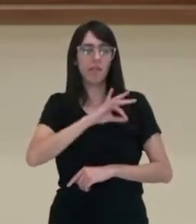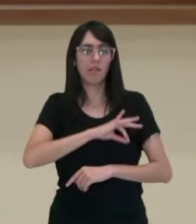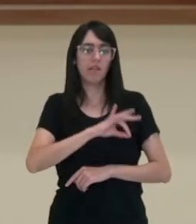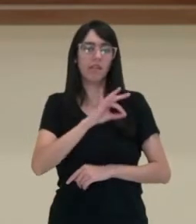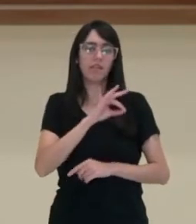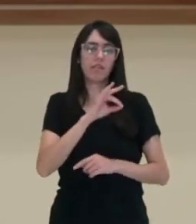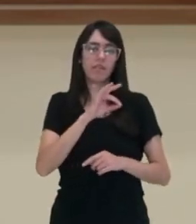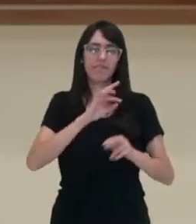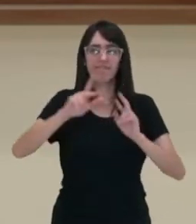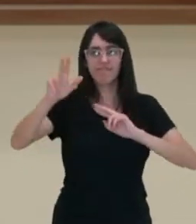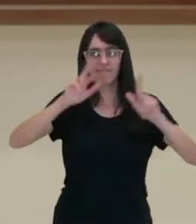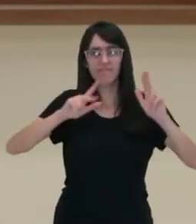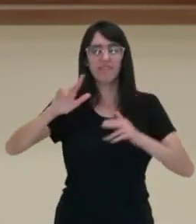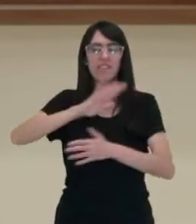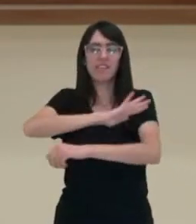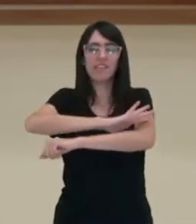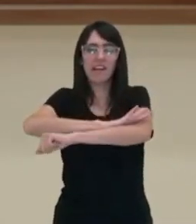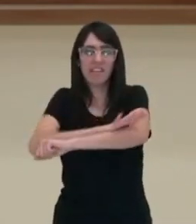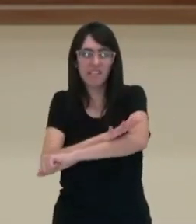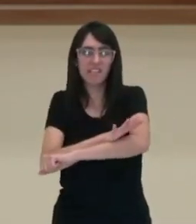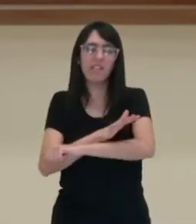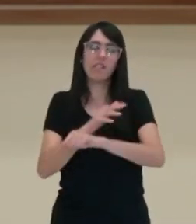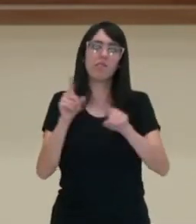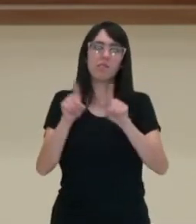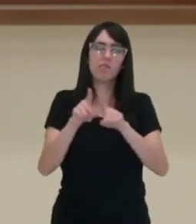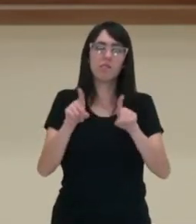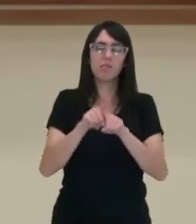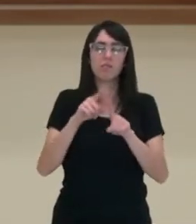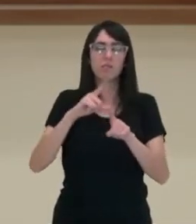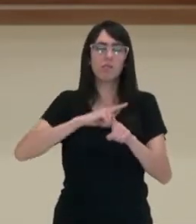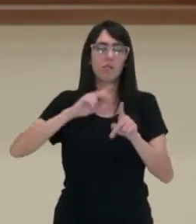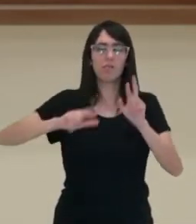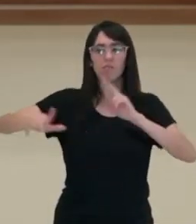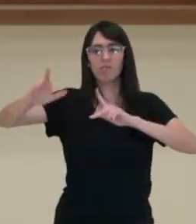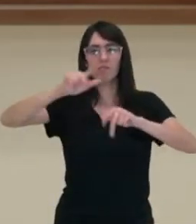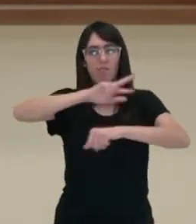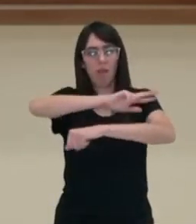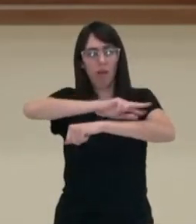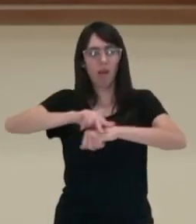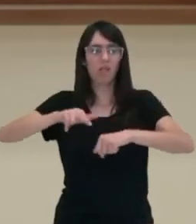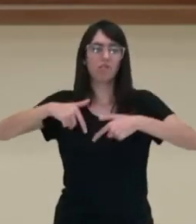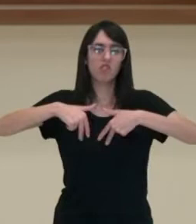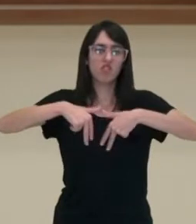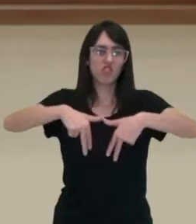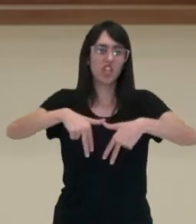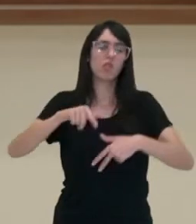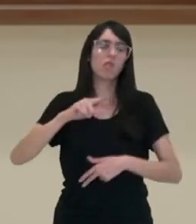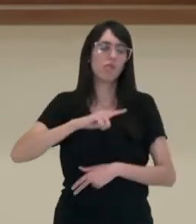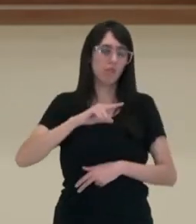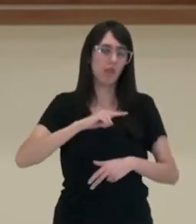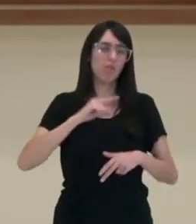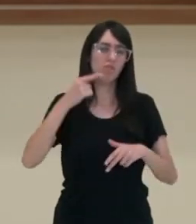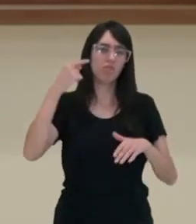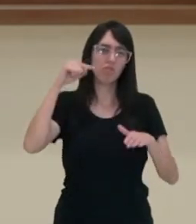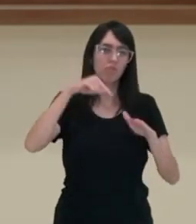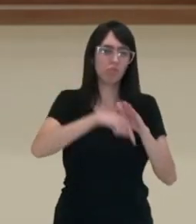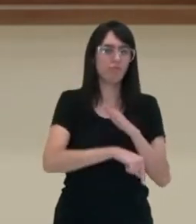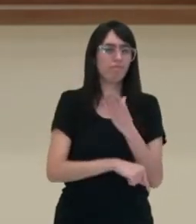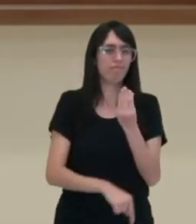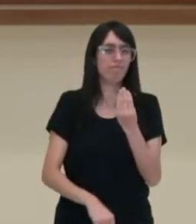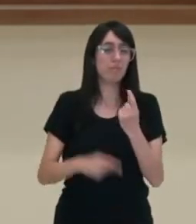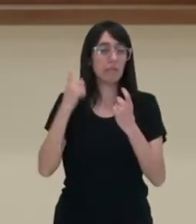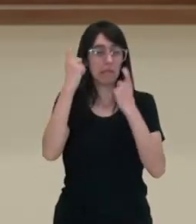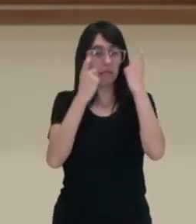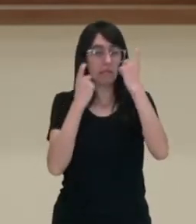desigualdades raciais e também desigualdades de gênero que são bastante aprofundadas e preocupantes no nosso